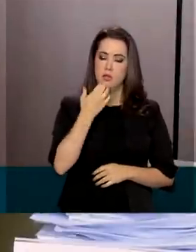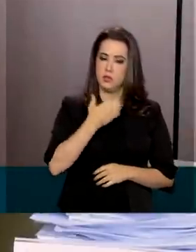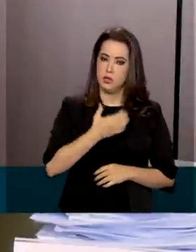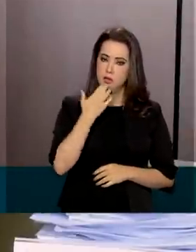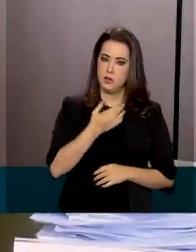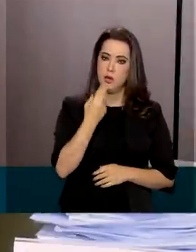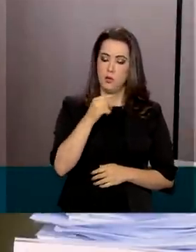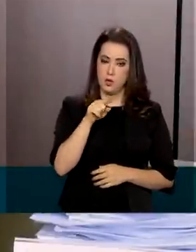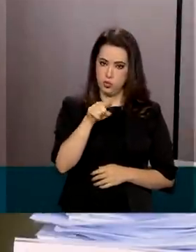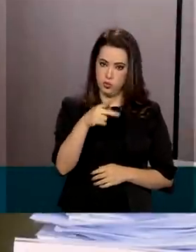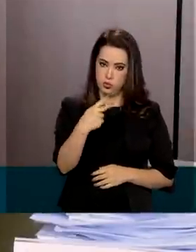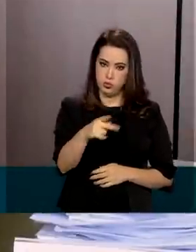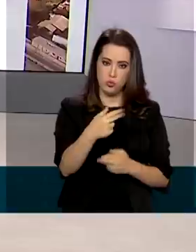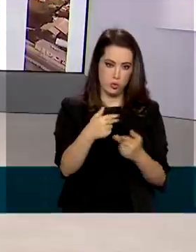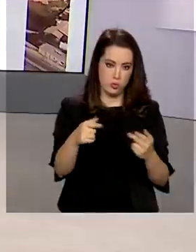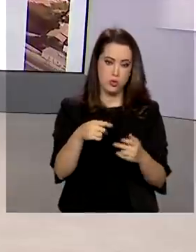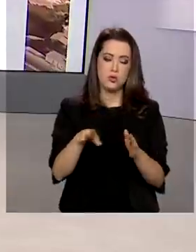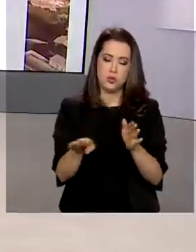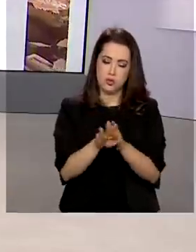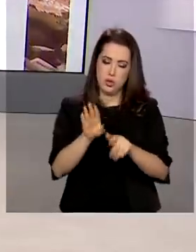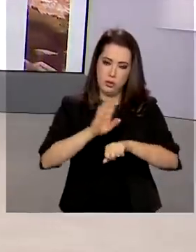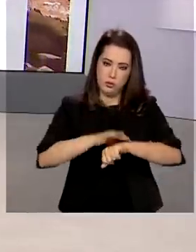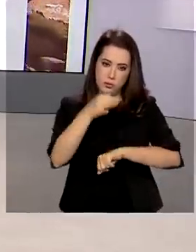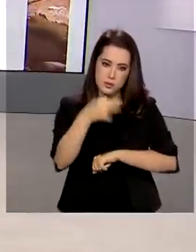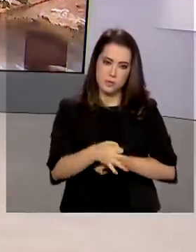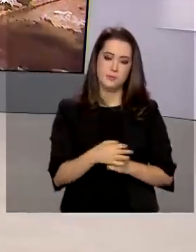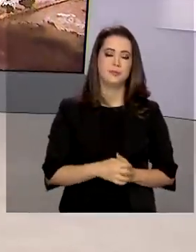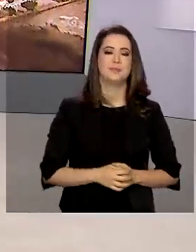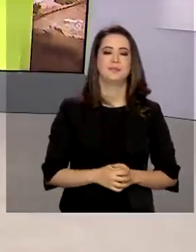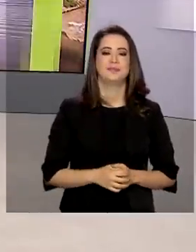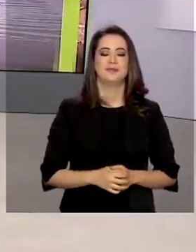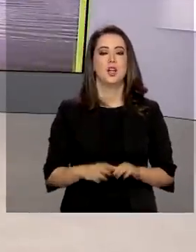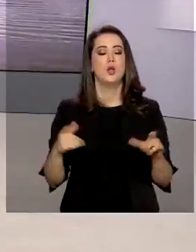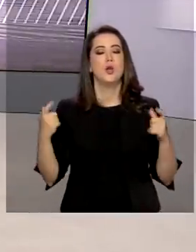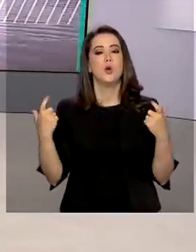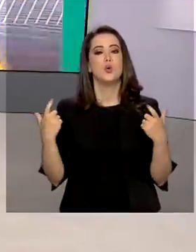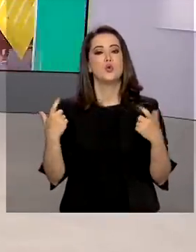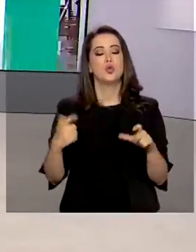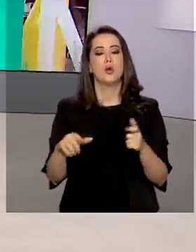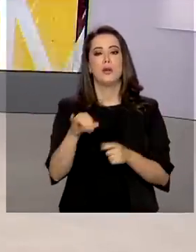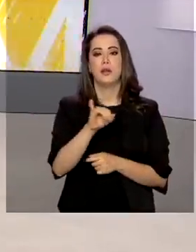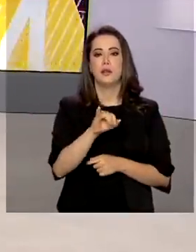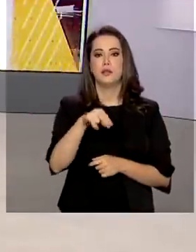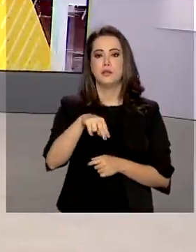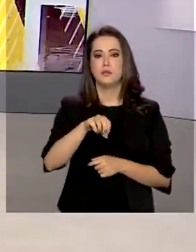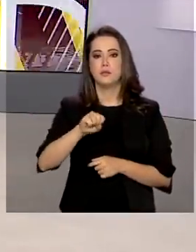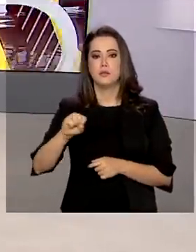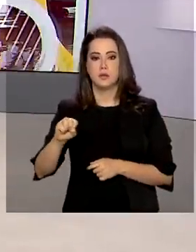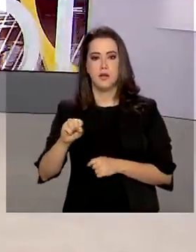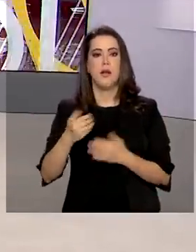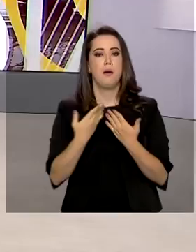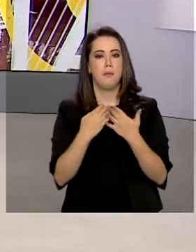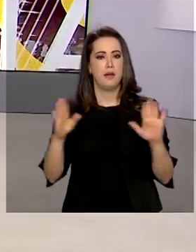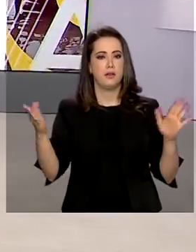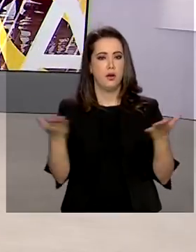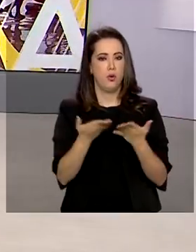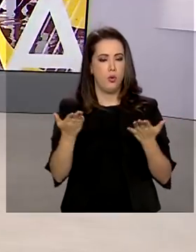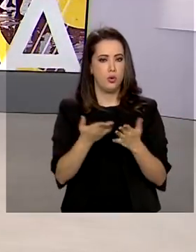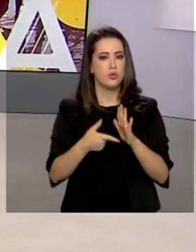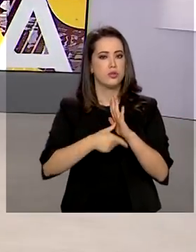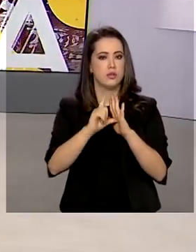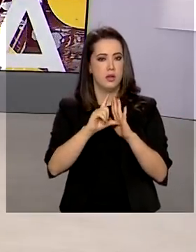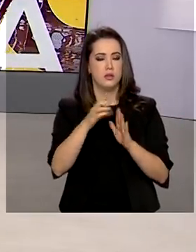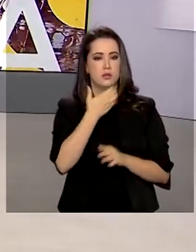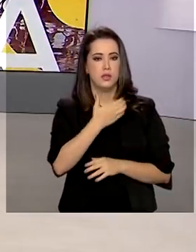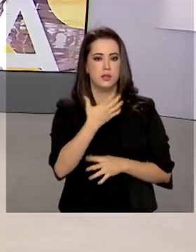encomenda chegará no prazo. As agências do INSS estão abertas hoje, véspera do Natal. Vamos